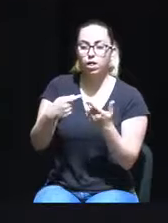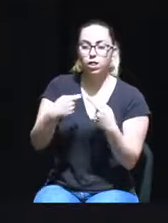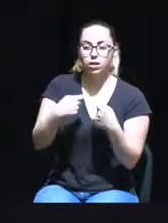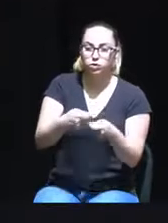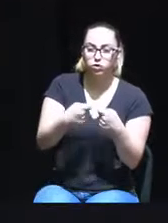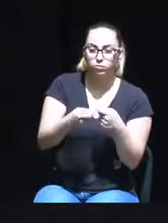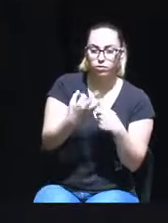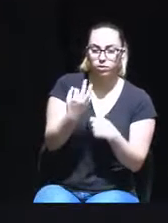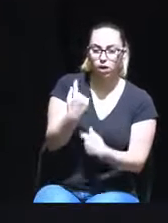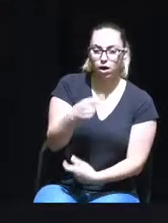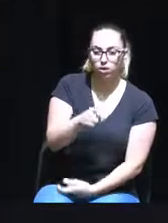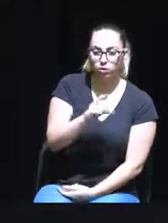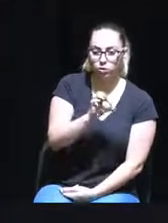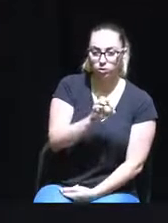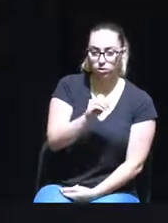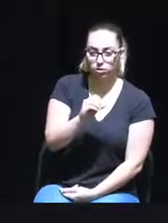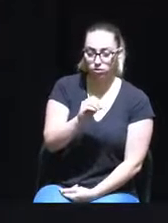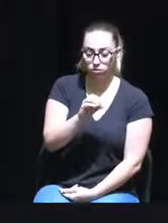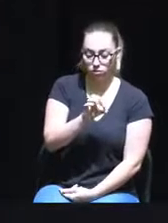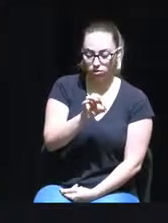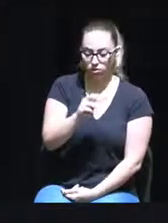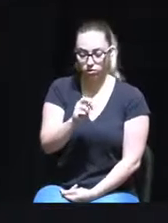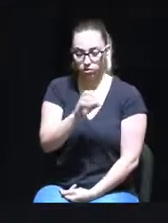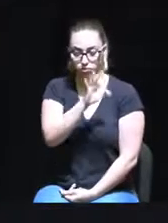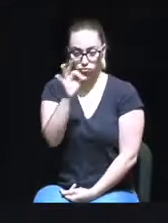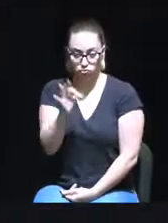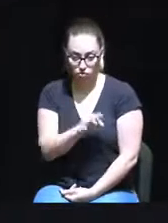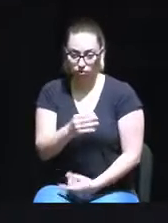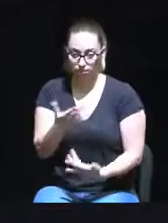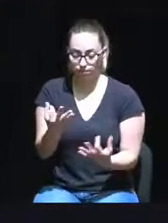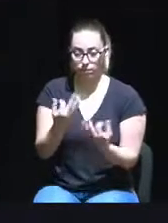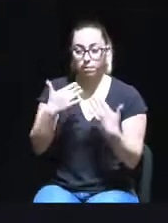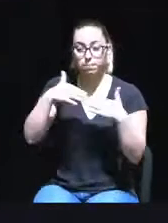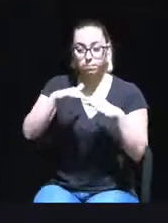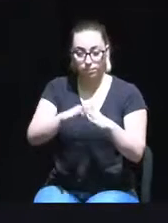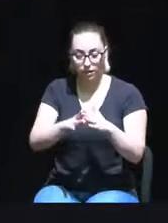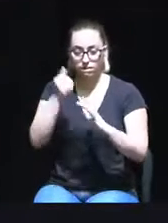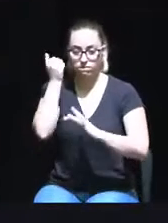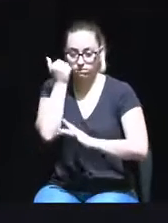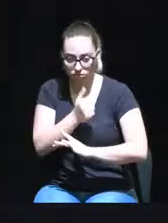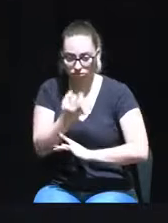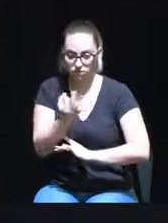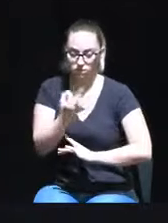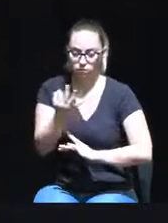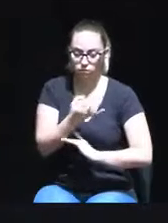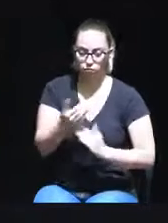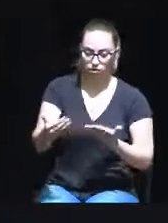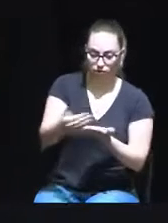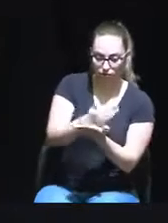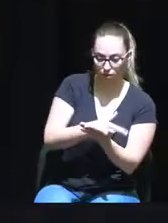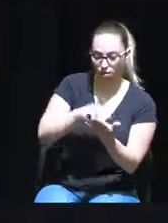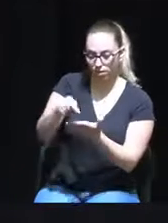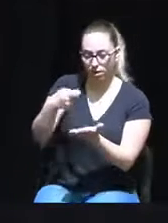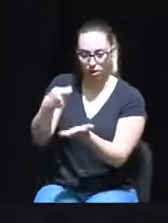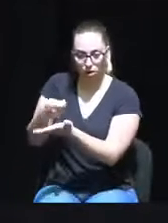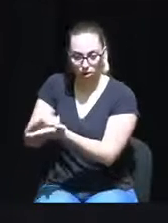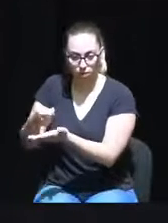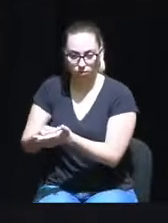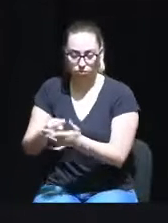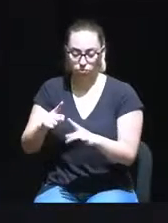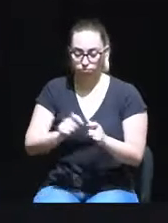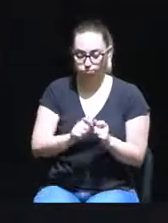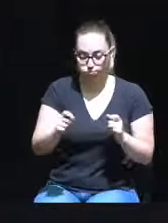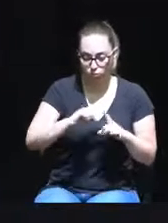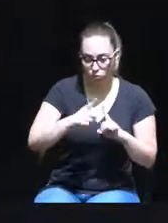de 83% da execução da dotação. Todavia, devido ao agravamento do desvio entre recebimentos e pagamentos no exercício em